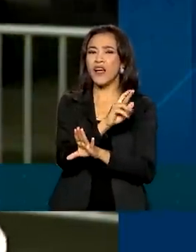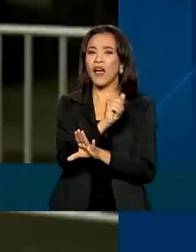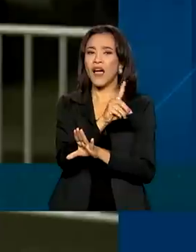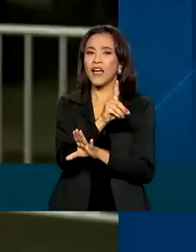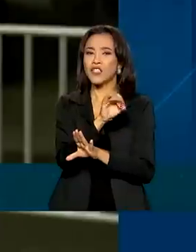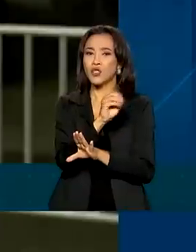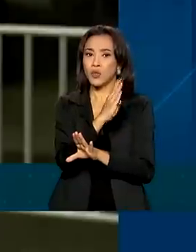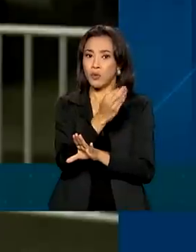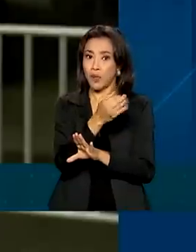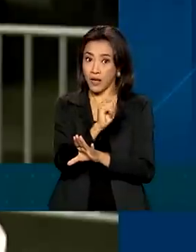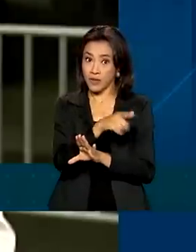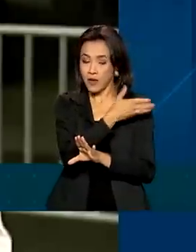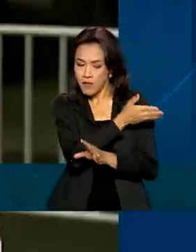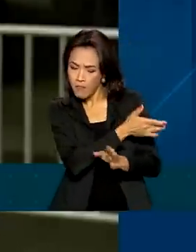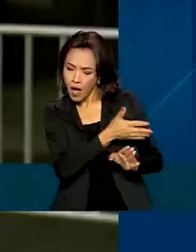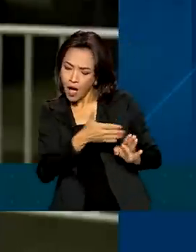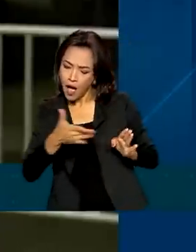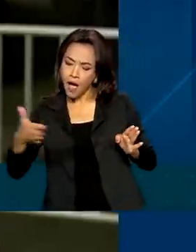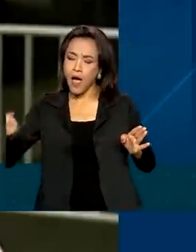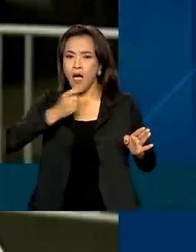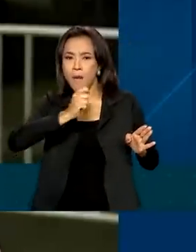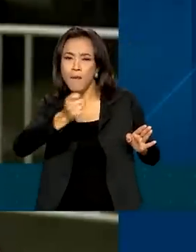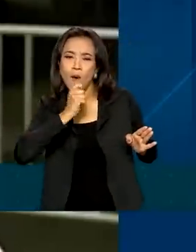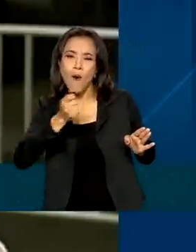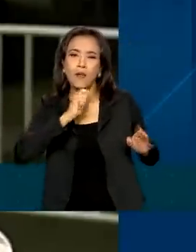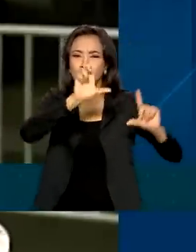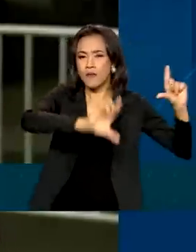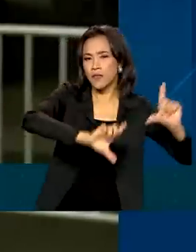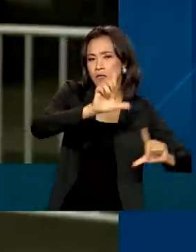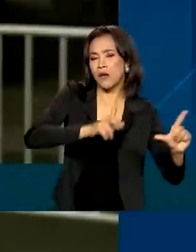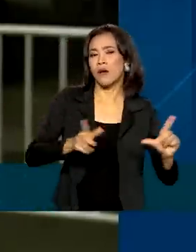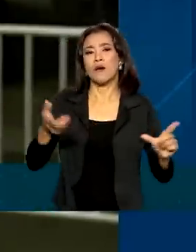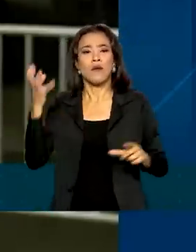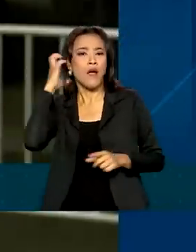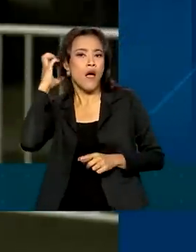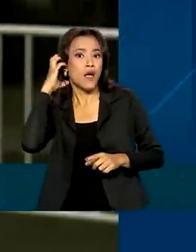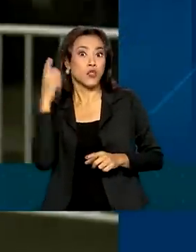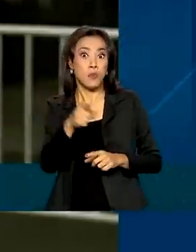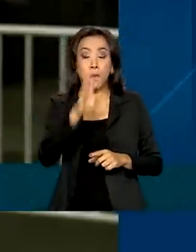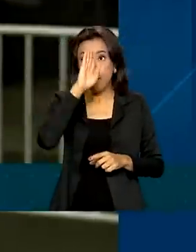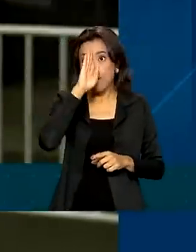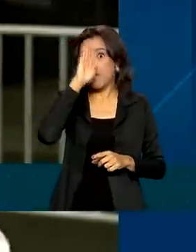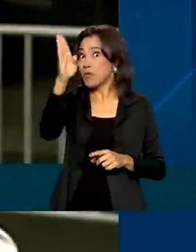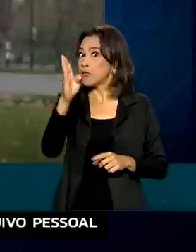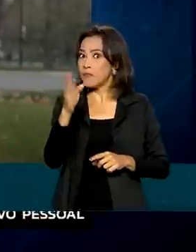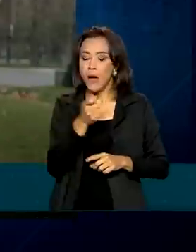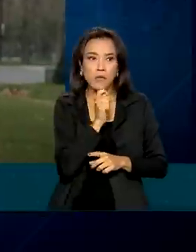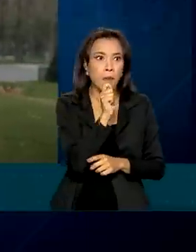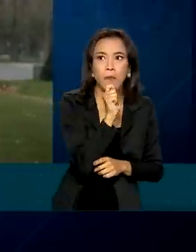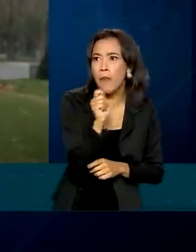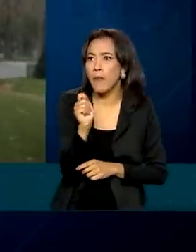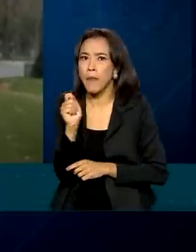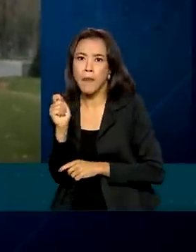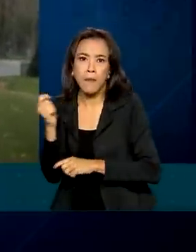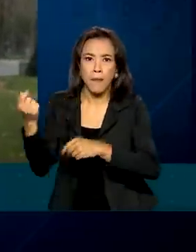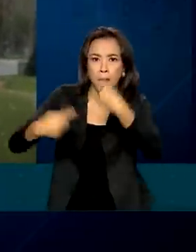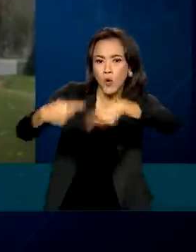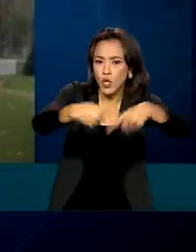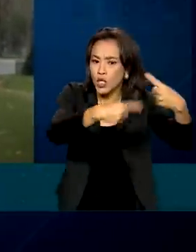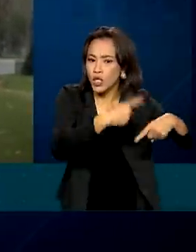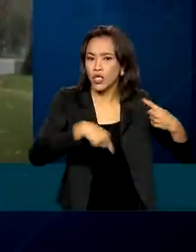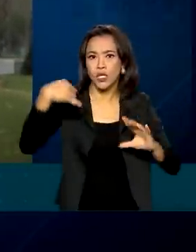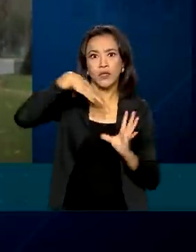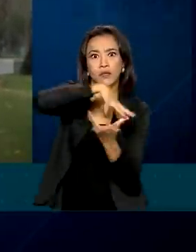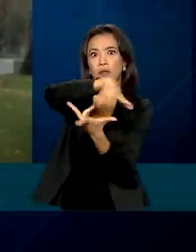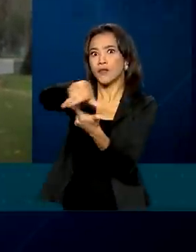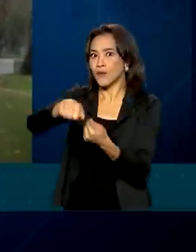carreira, foi repórter de TV e rádio. Participou das principais coberturas políticas, econômicas e internacionais.